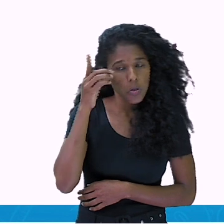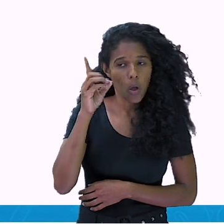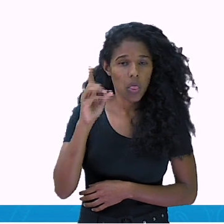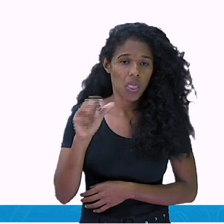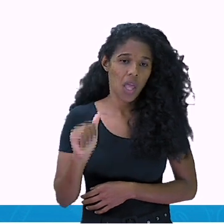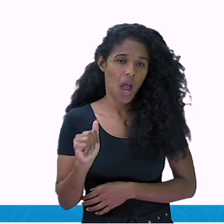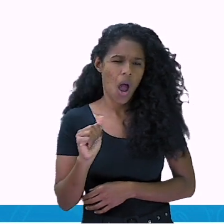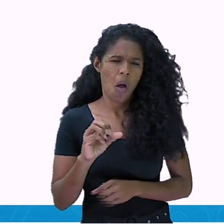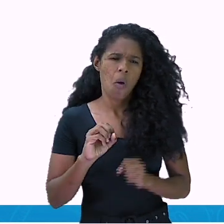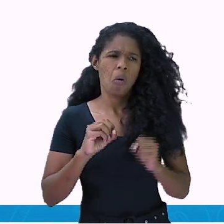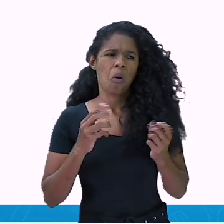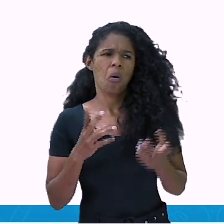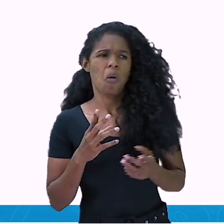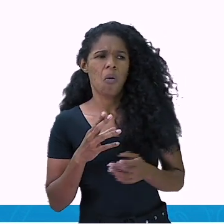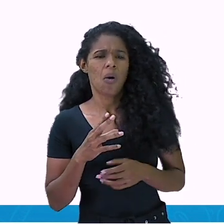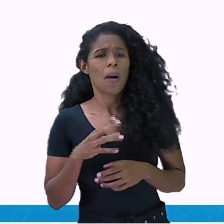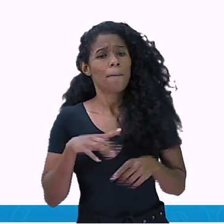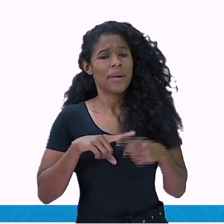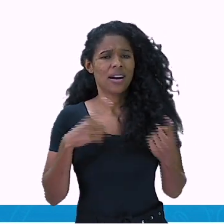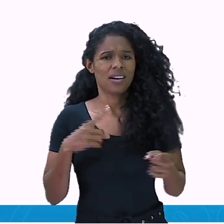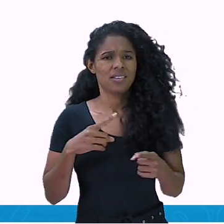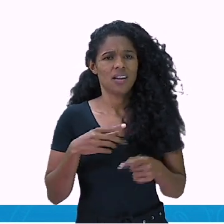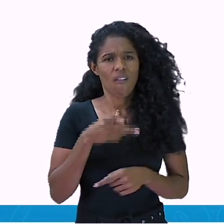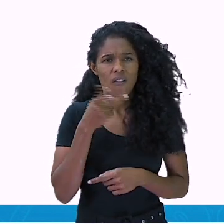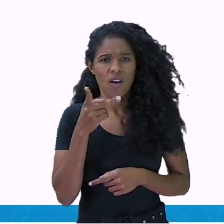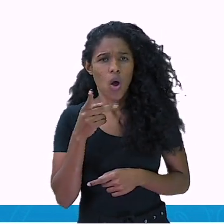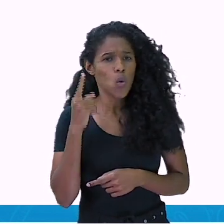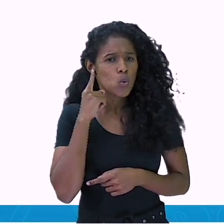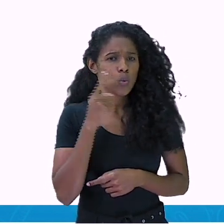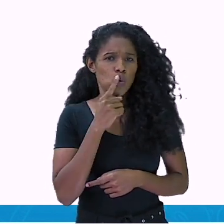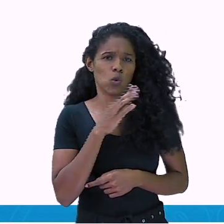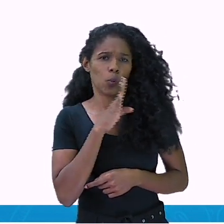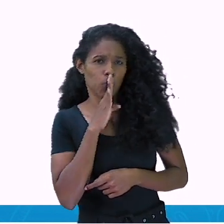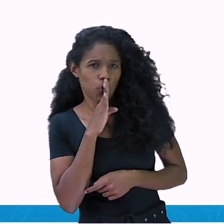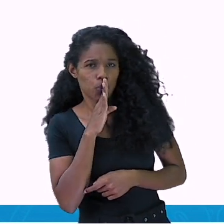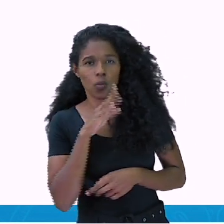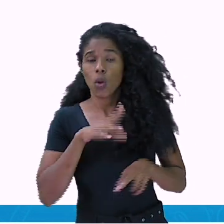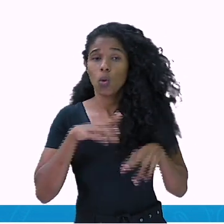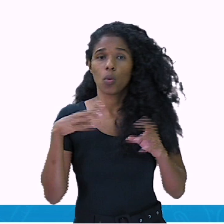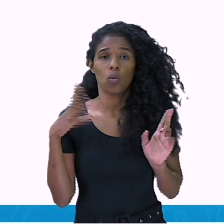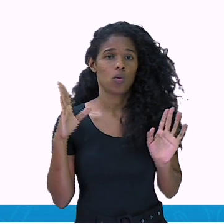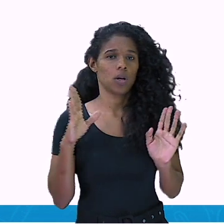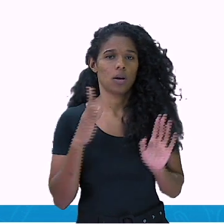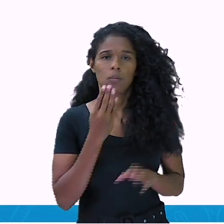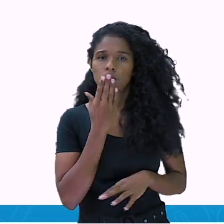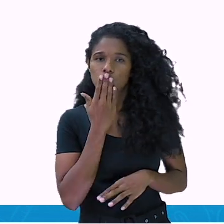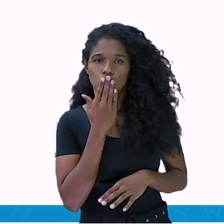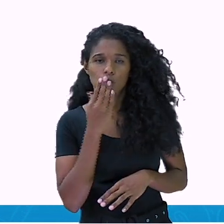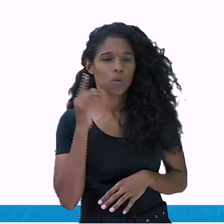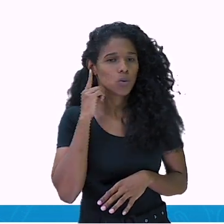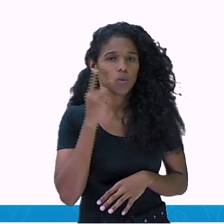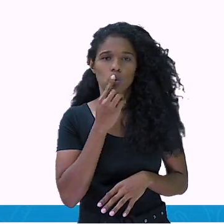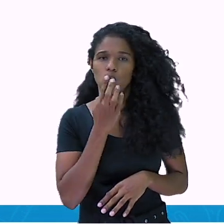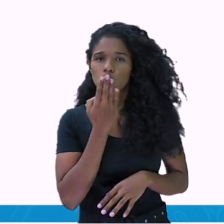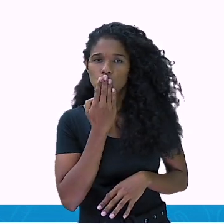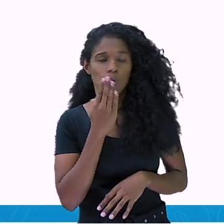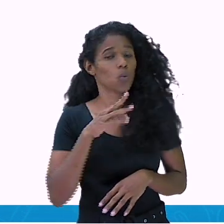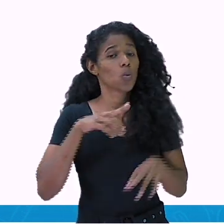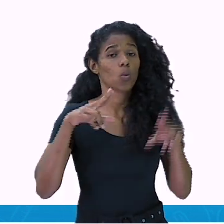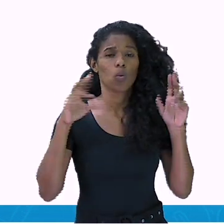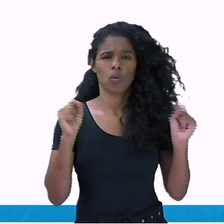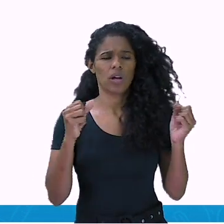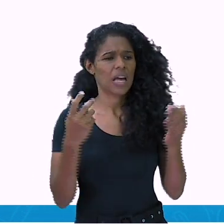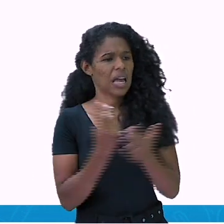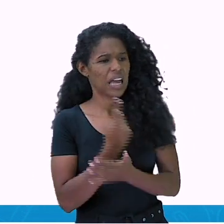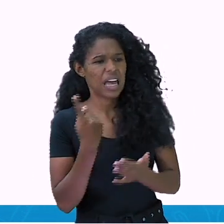mudo. Não é correto dizer que alguém é surdo mudo. Utilizar esse termo é errado e ofensivo. É uma